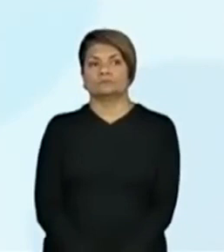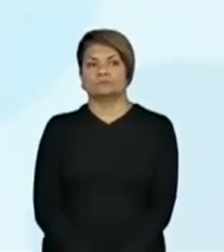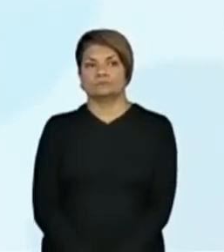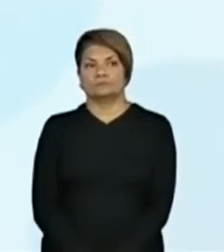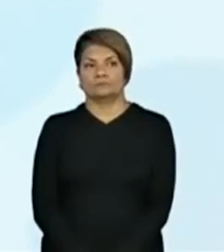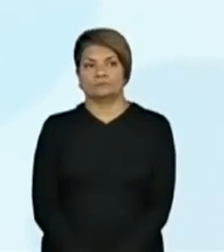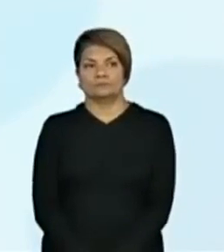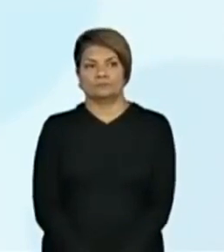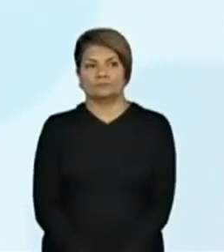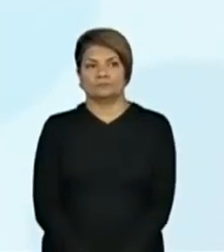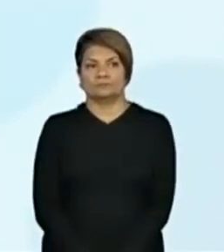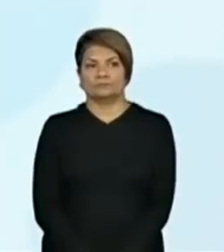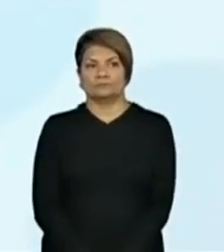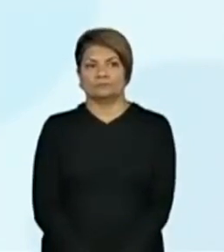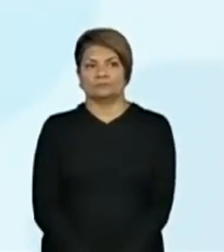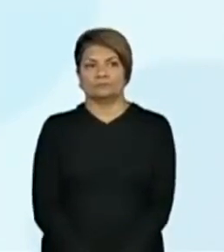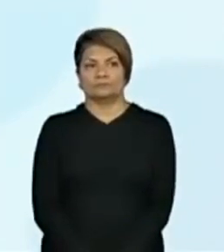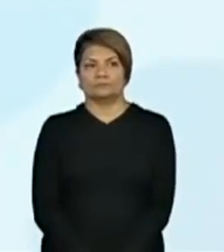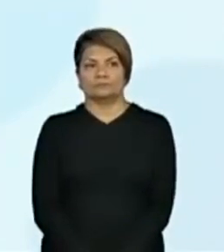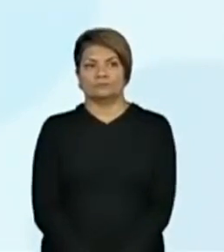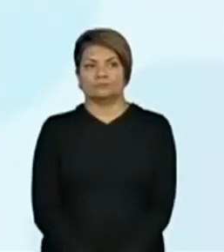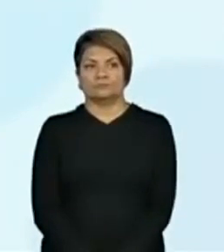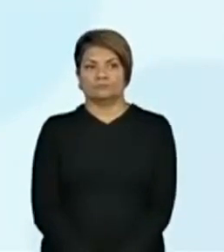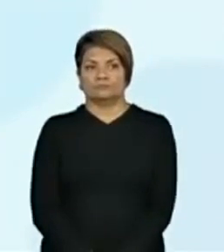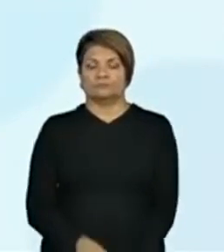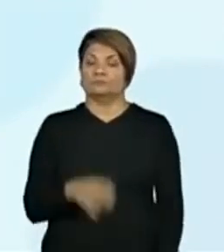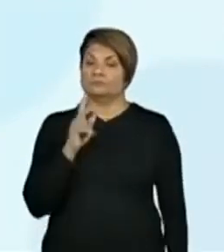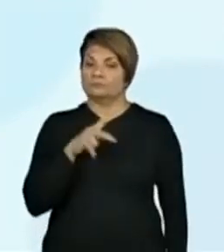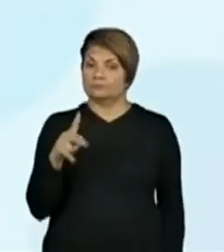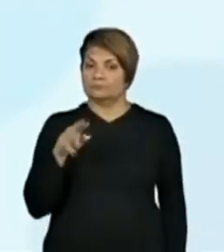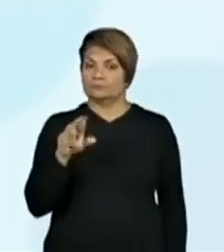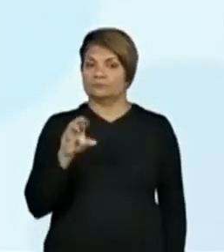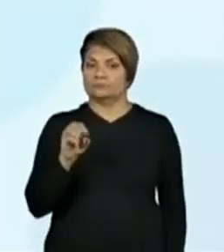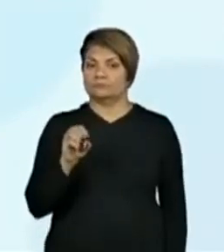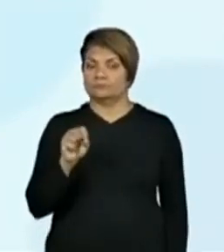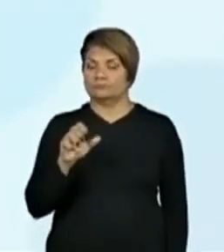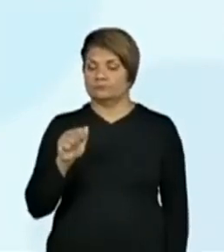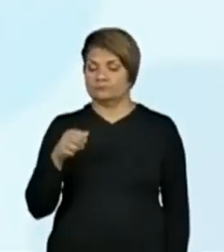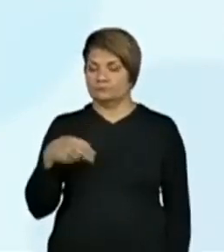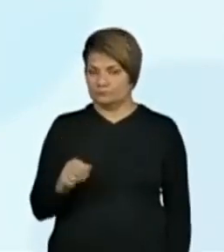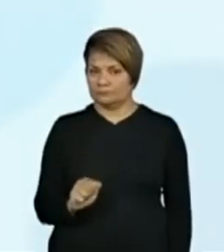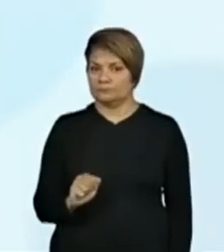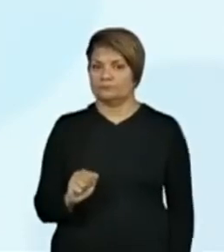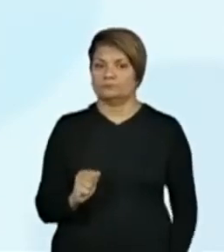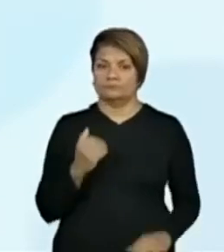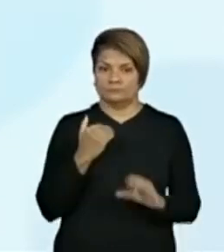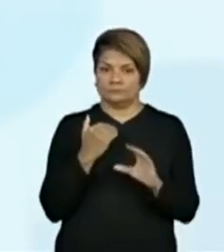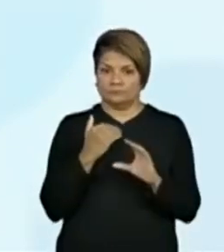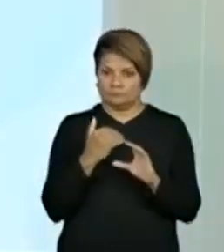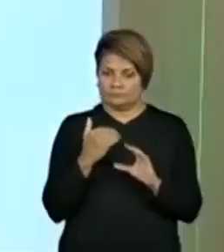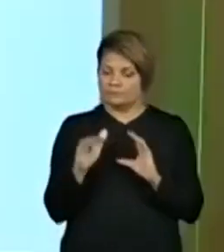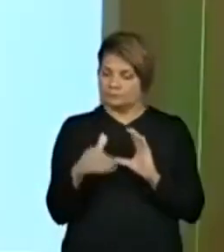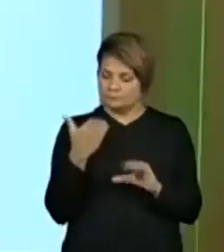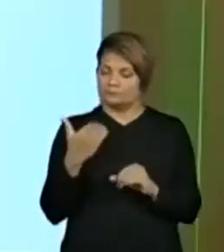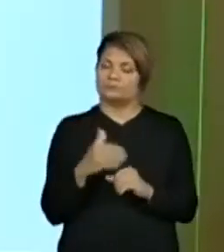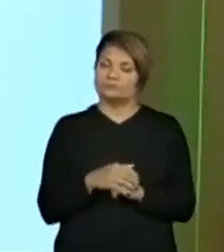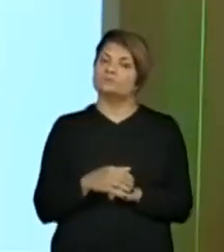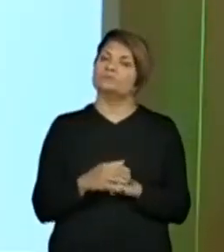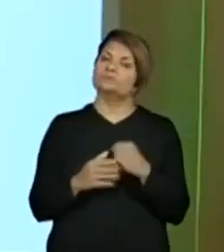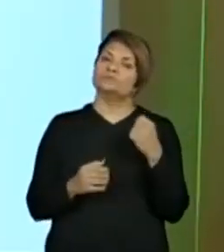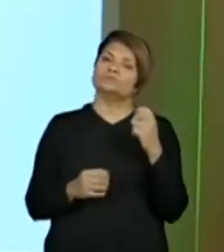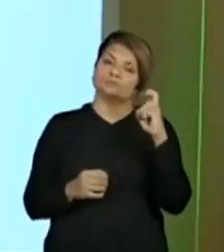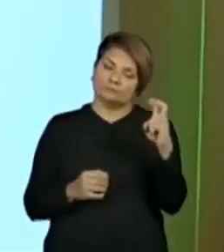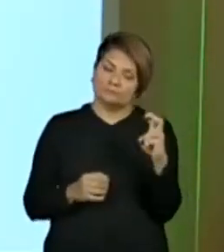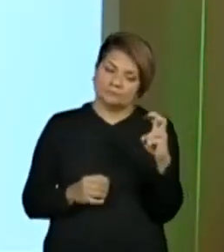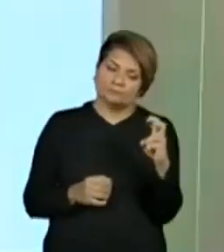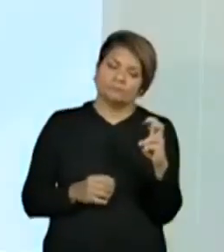E colocar um ponto. A professora Rosana diz que um está na unidade e outro está na centena. Posição, a ordem